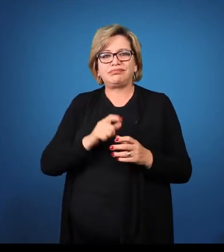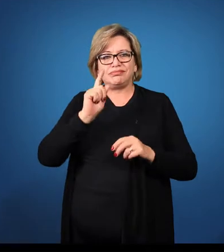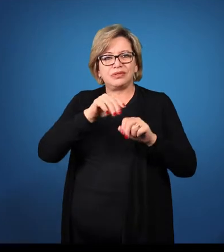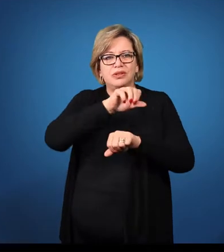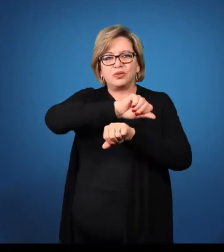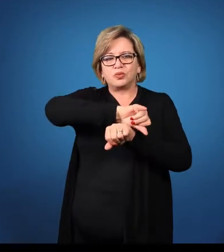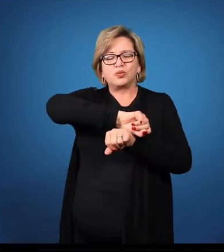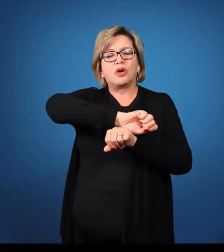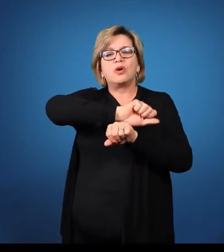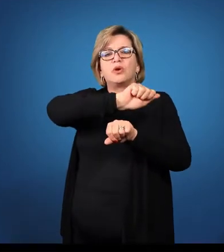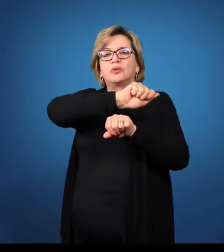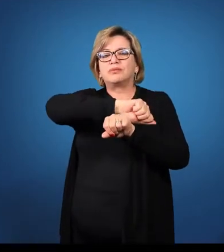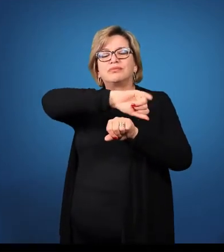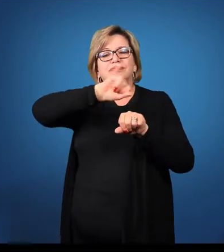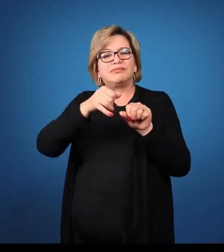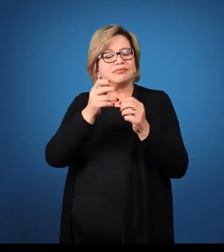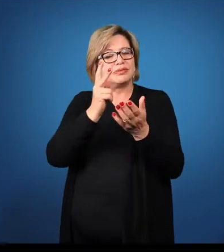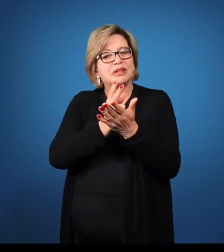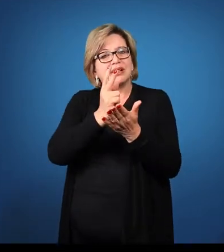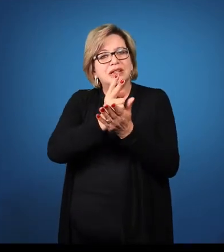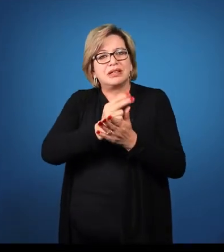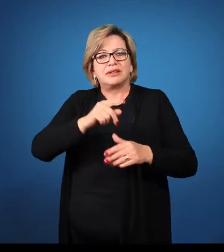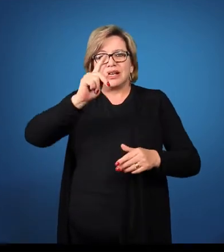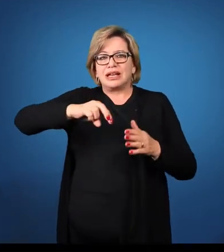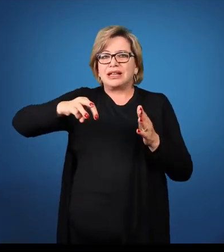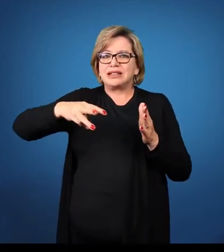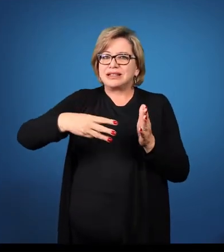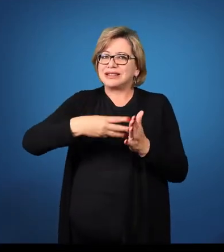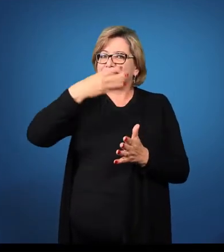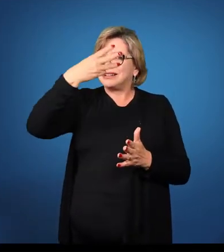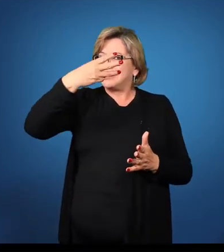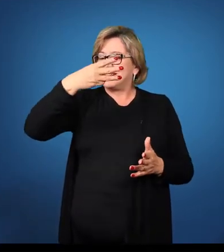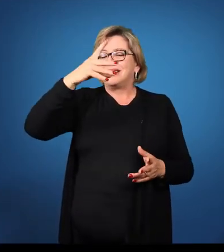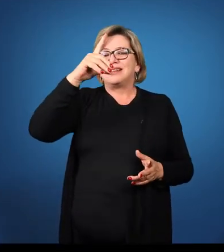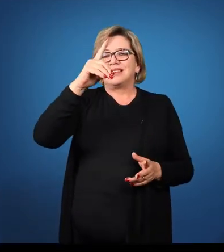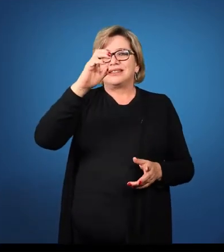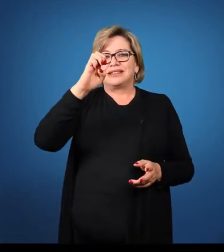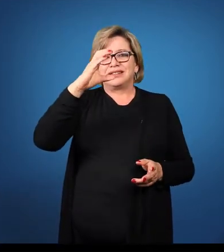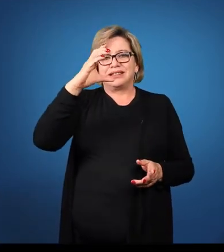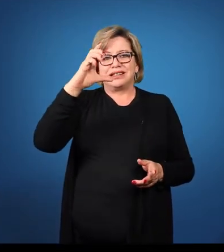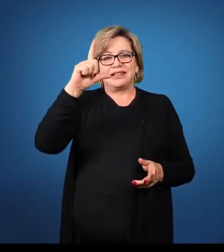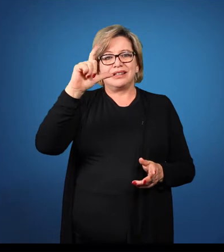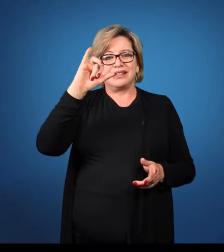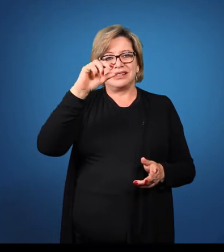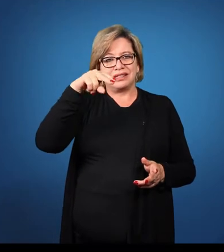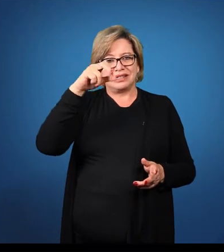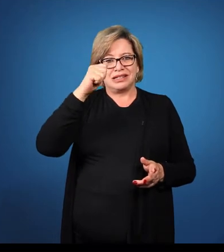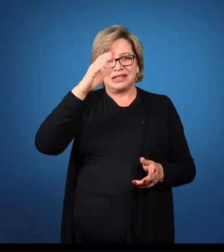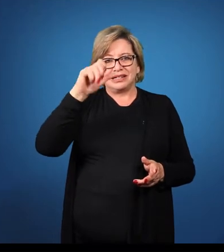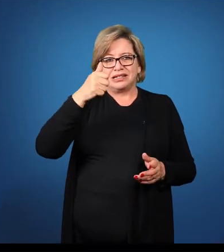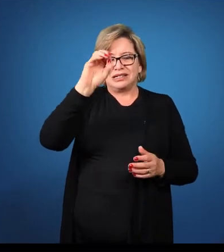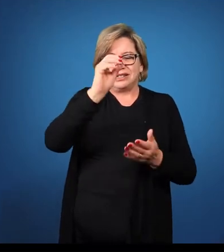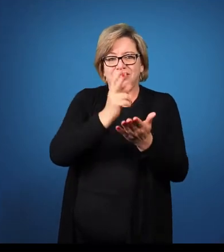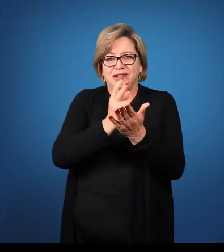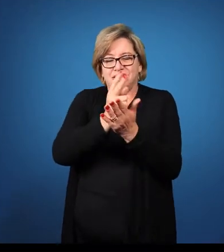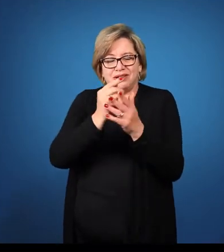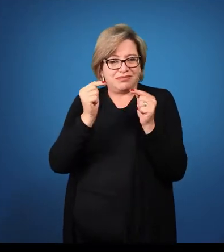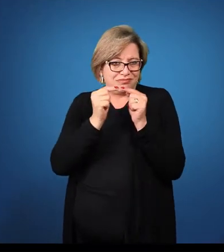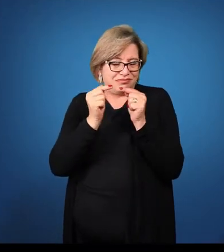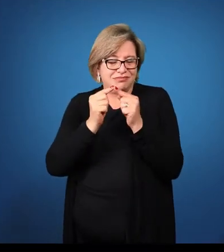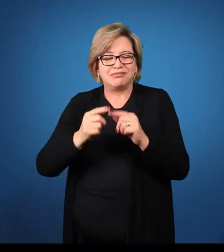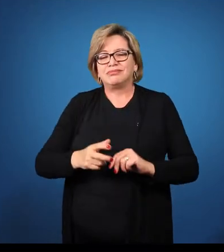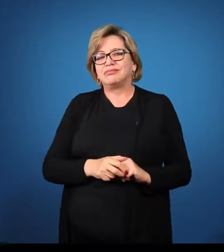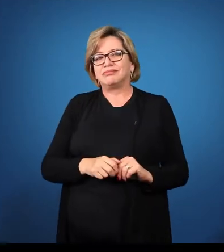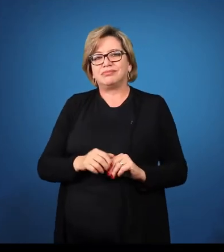adjetivos seguem a terceira declinação normalmente. Pois bem.